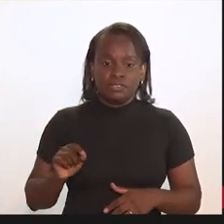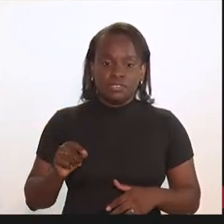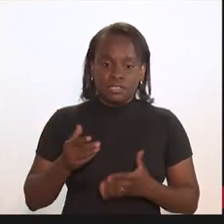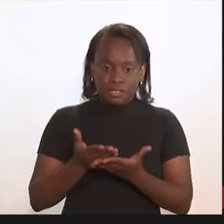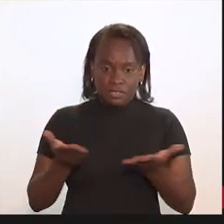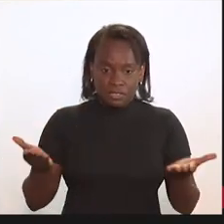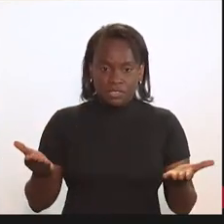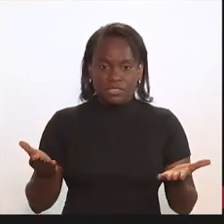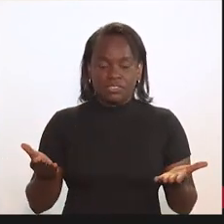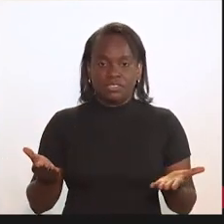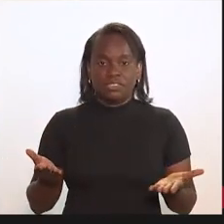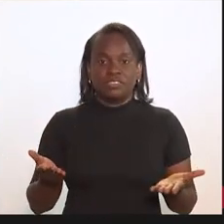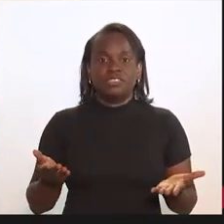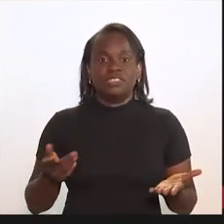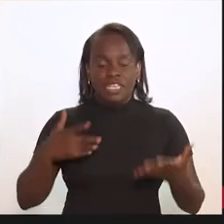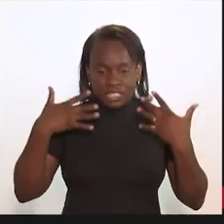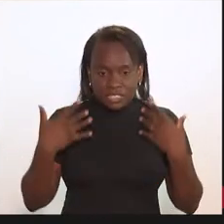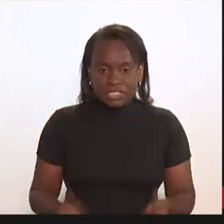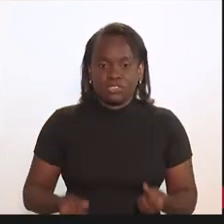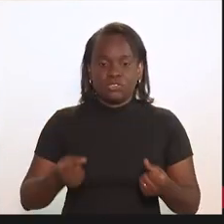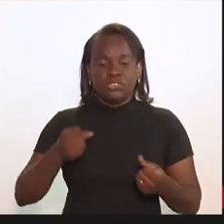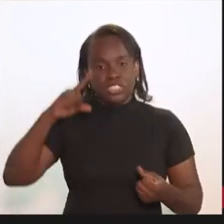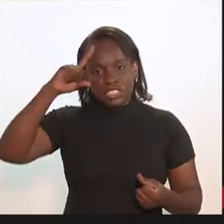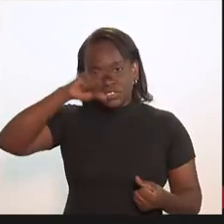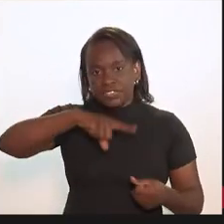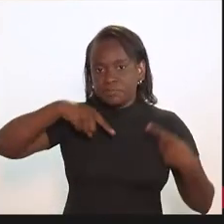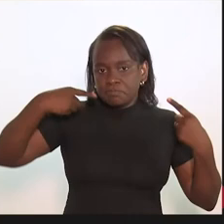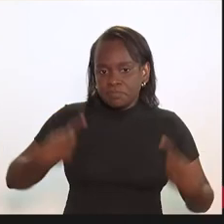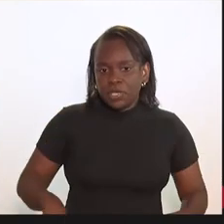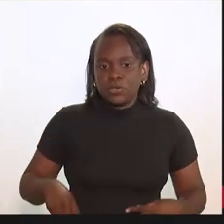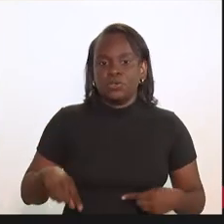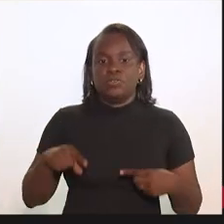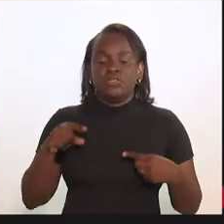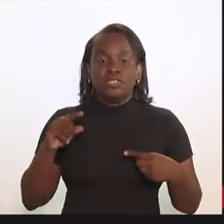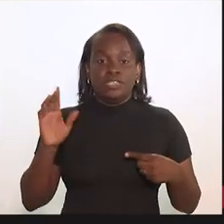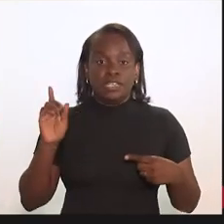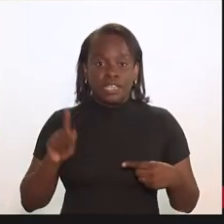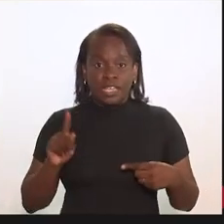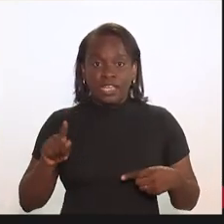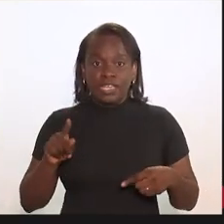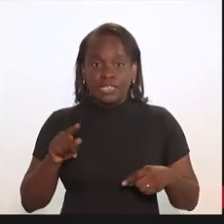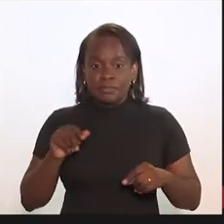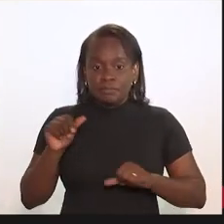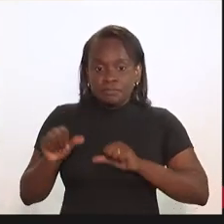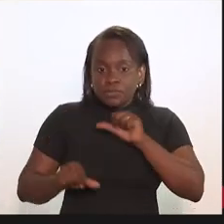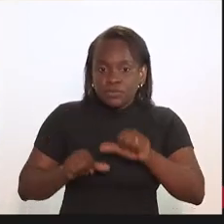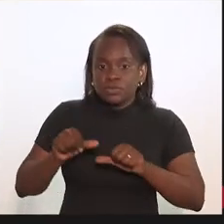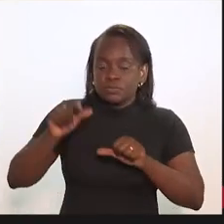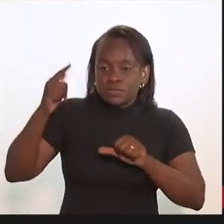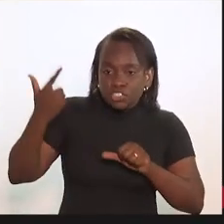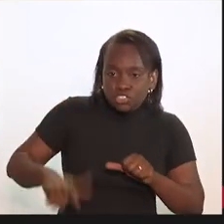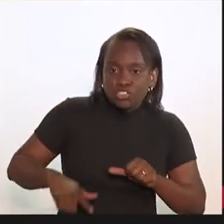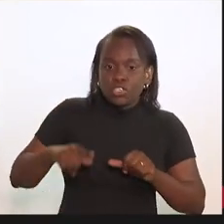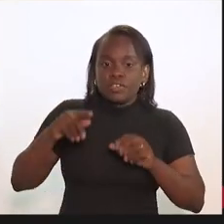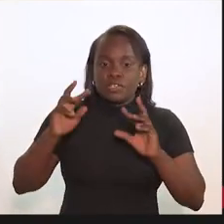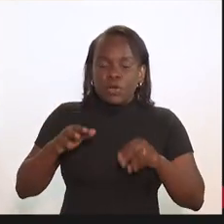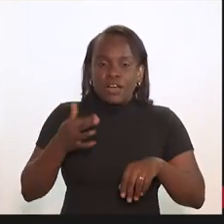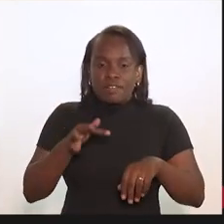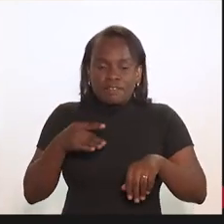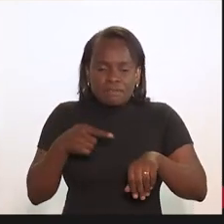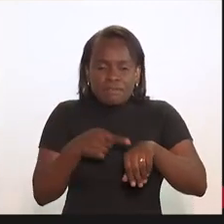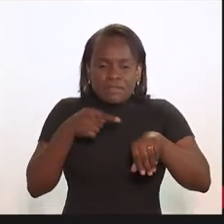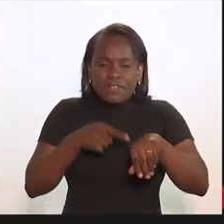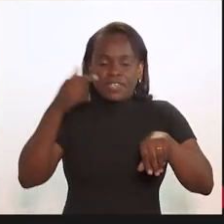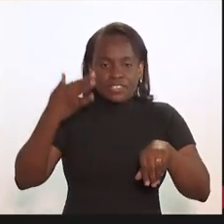vocês que toparam o desafio de mexer novamente, tocar o